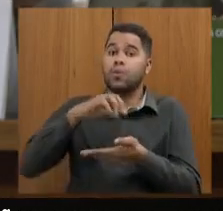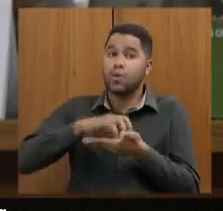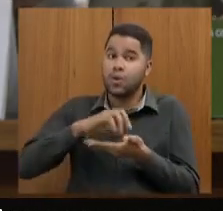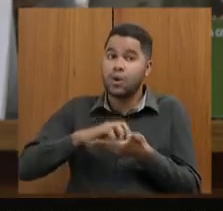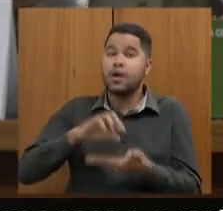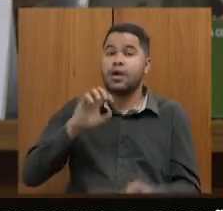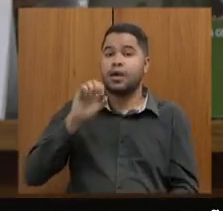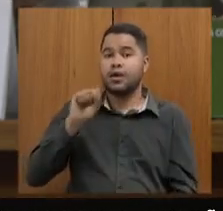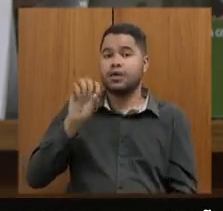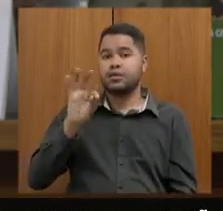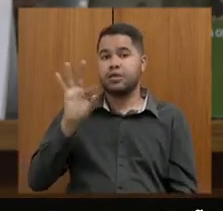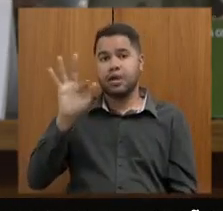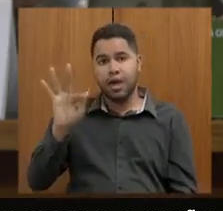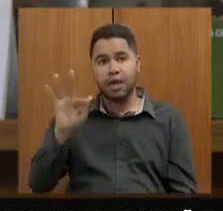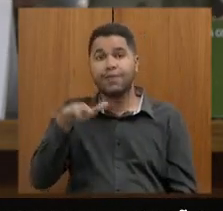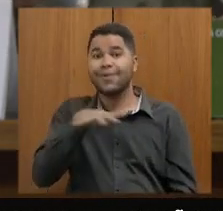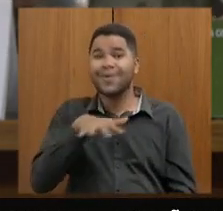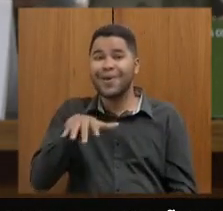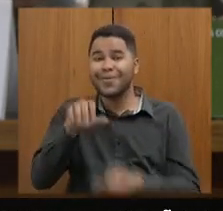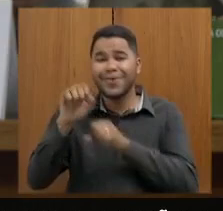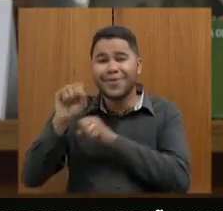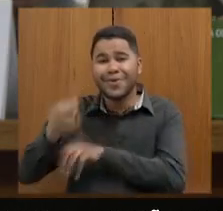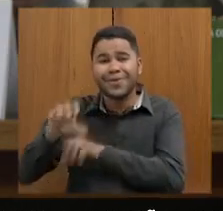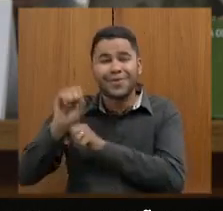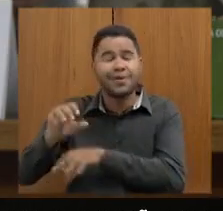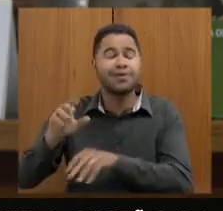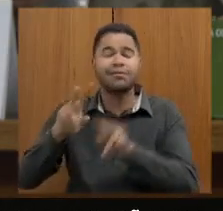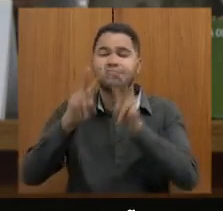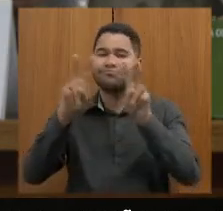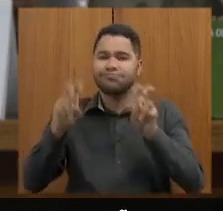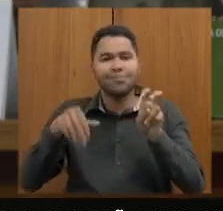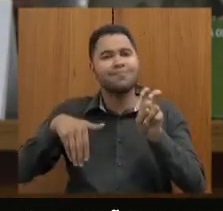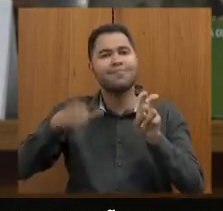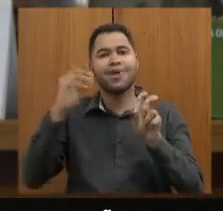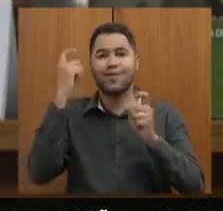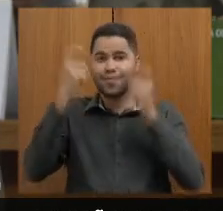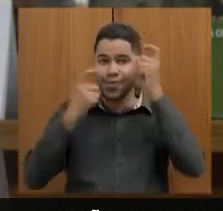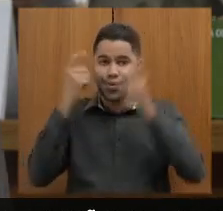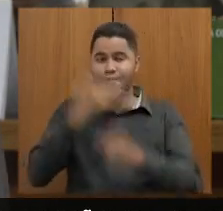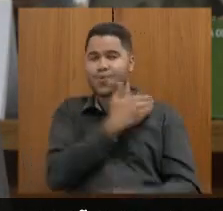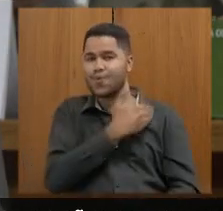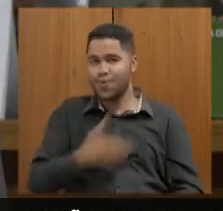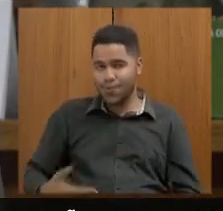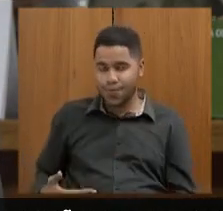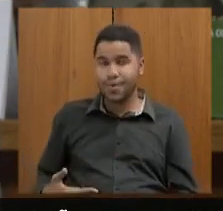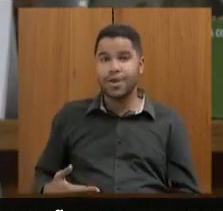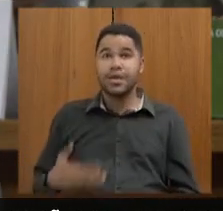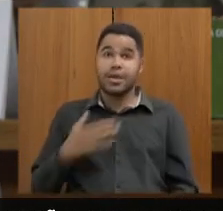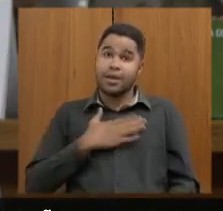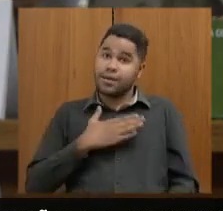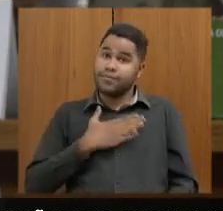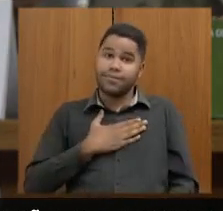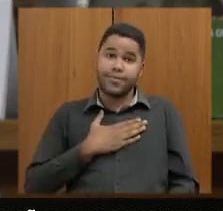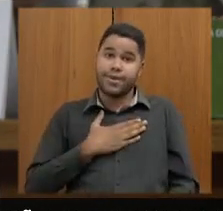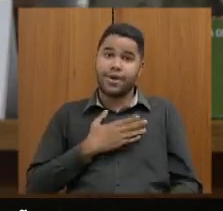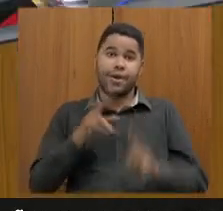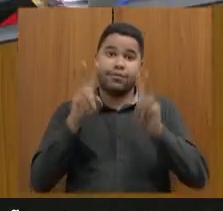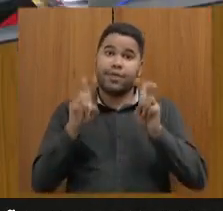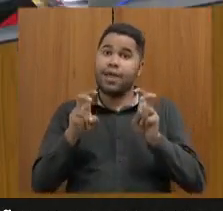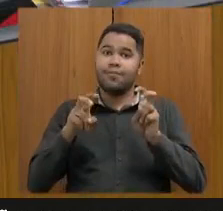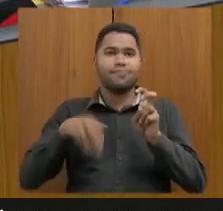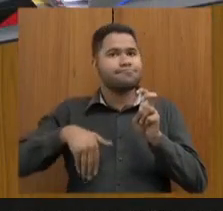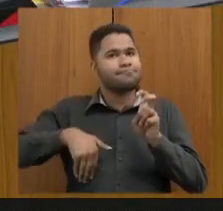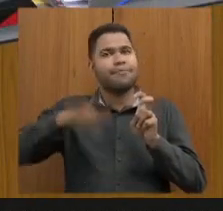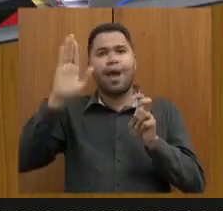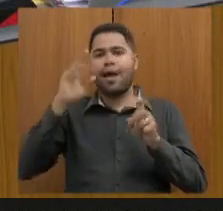dizer que é, no âmbito da educação, o tema que mais preocupa o governador e, a mim, é o tema que mais me preocupa